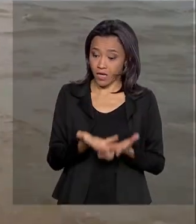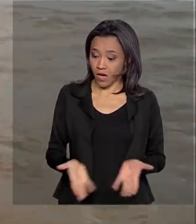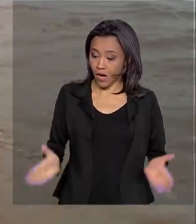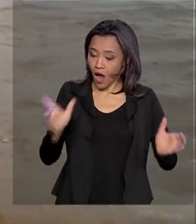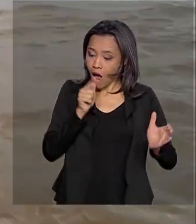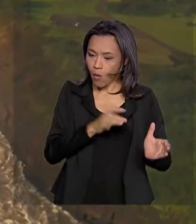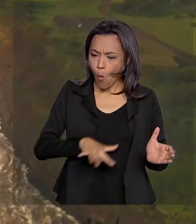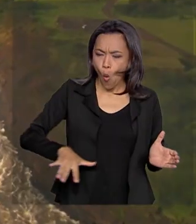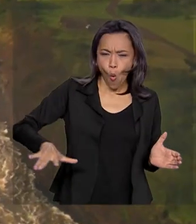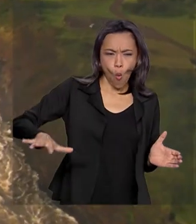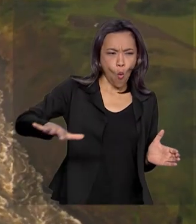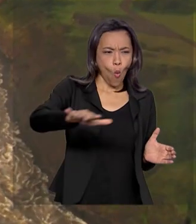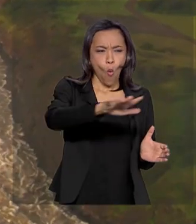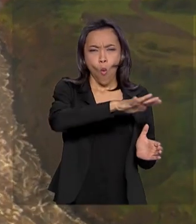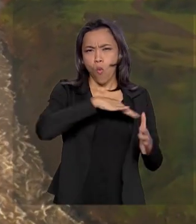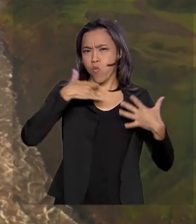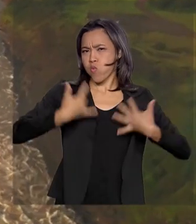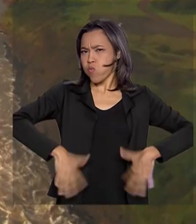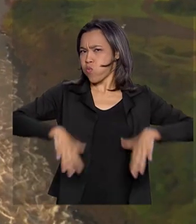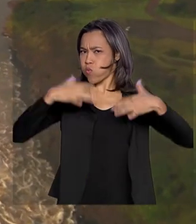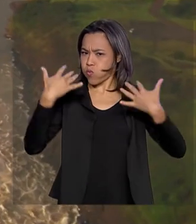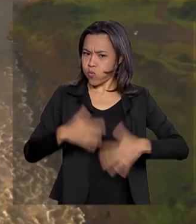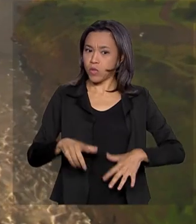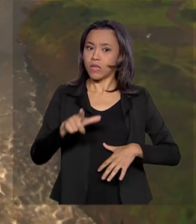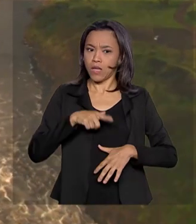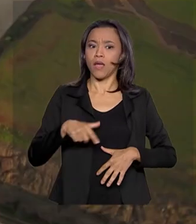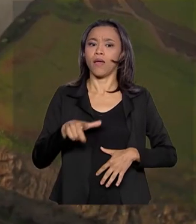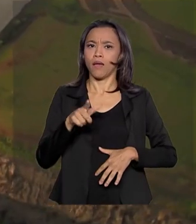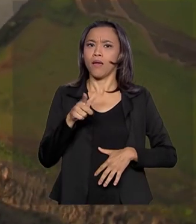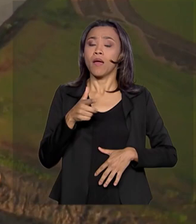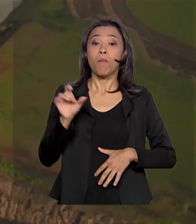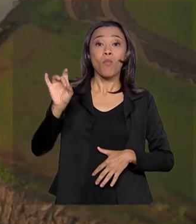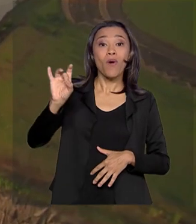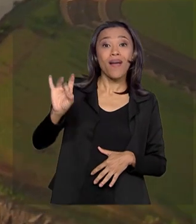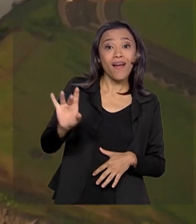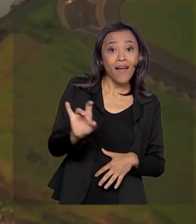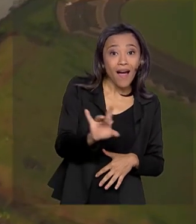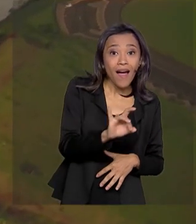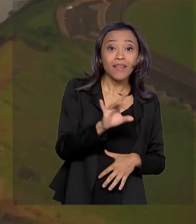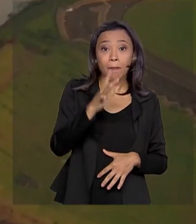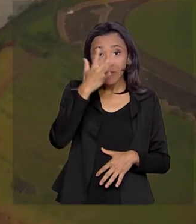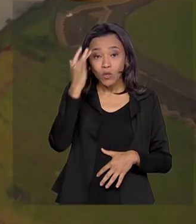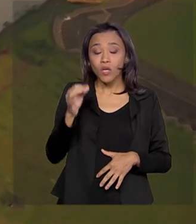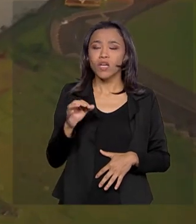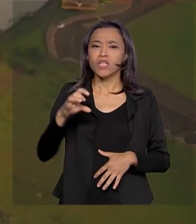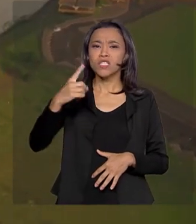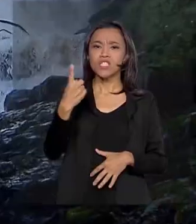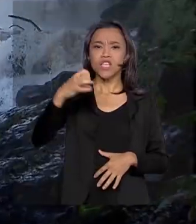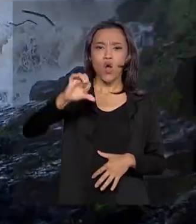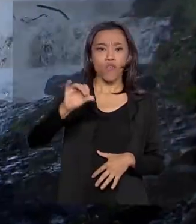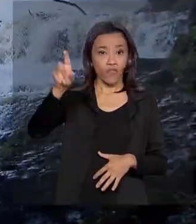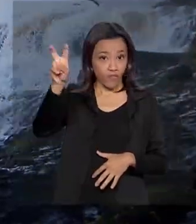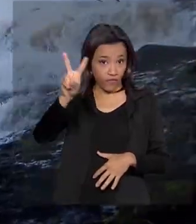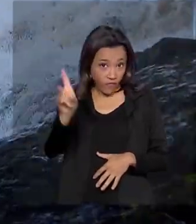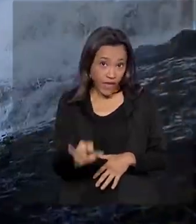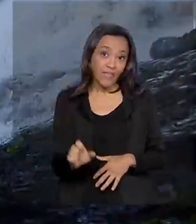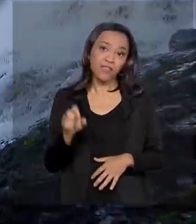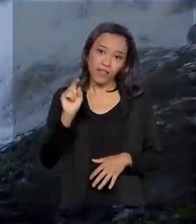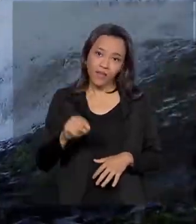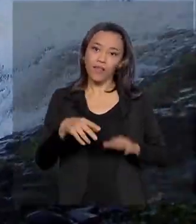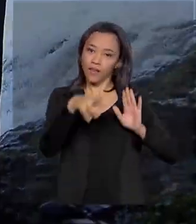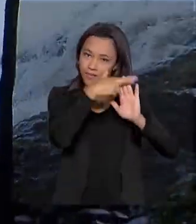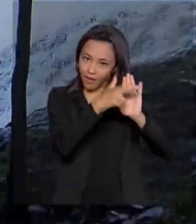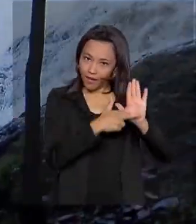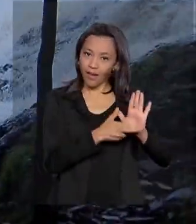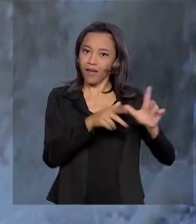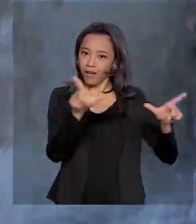potencial hídrico, capaz de prover um volume de água por pessoa 19 vezes superior ao mínimo estabelecido pela Organização